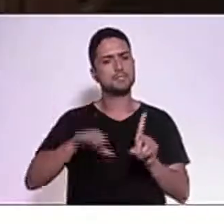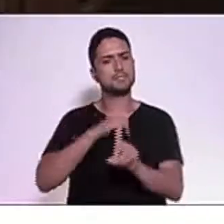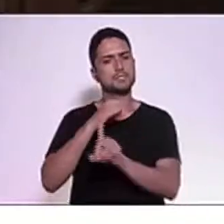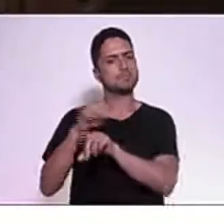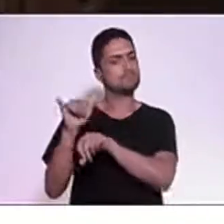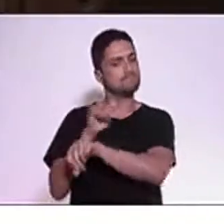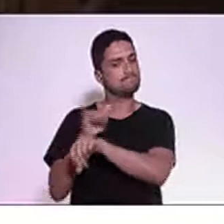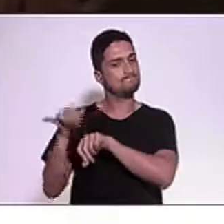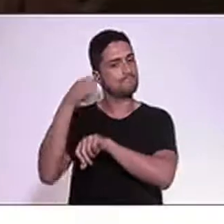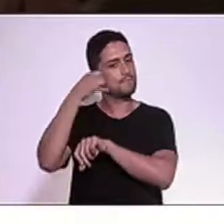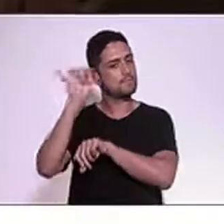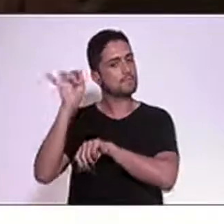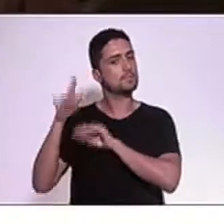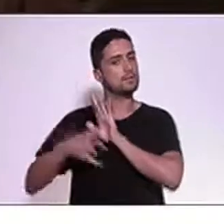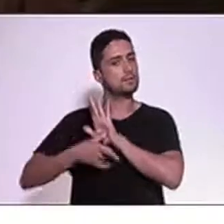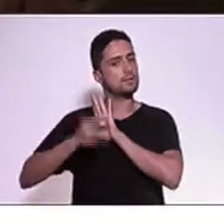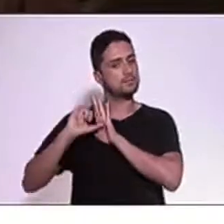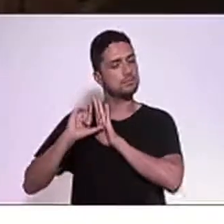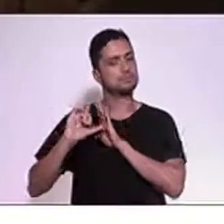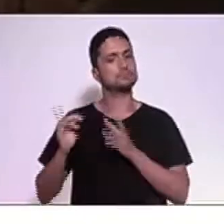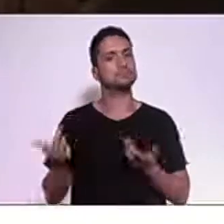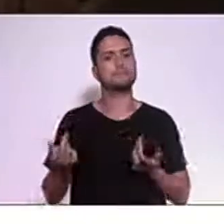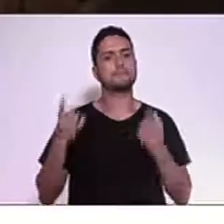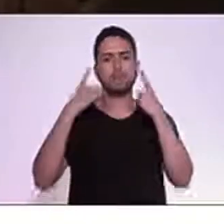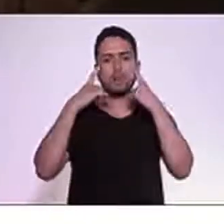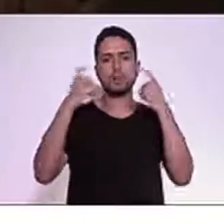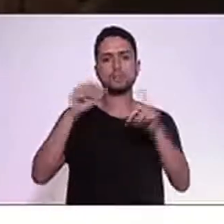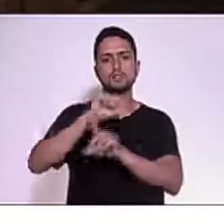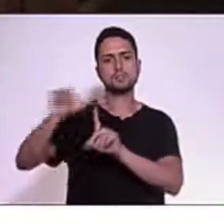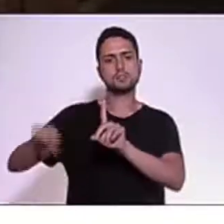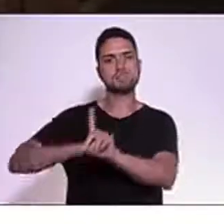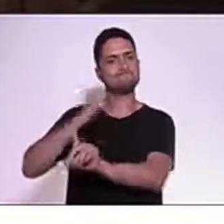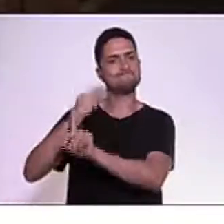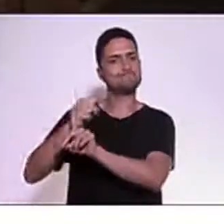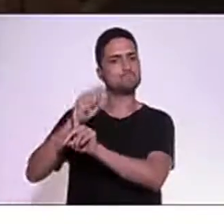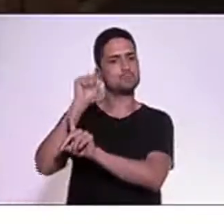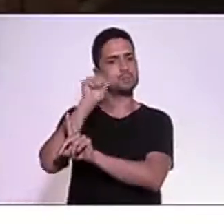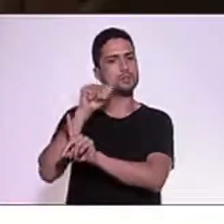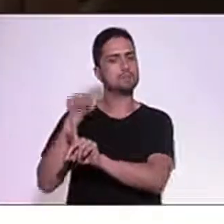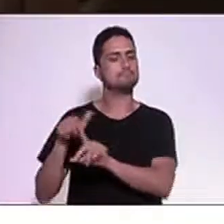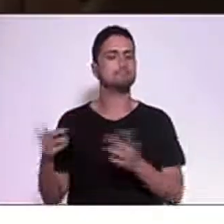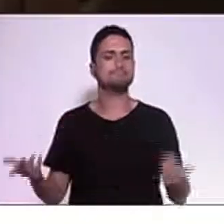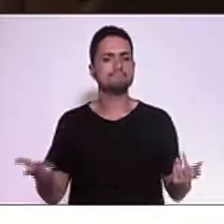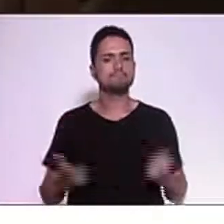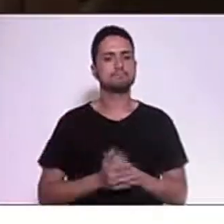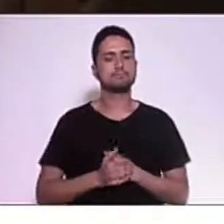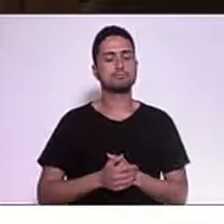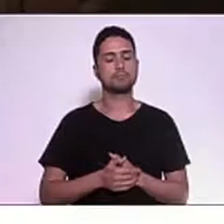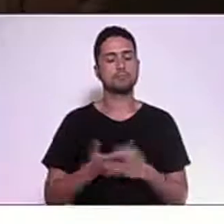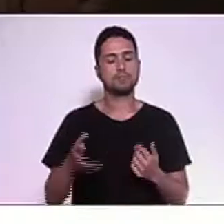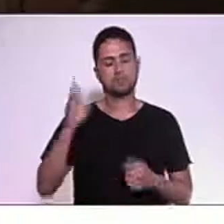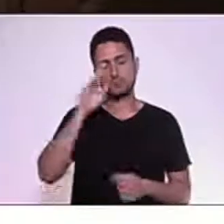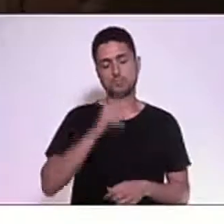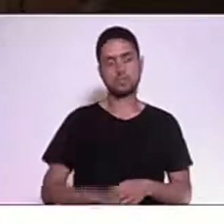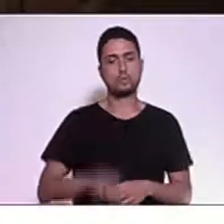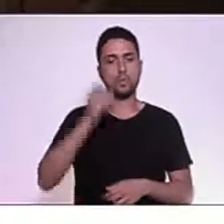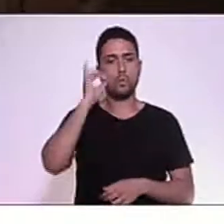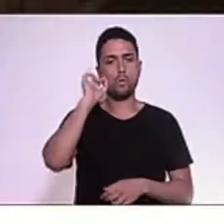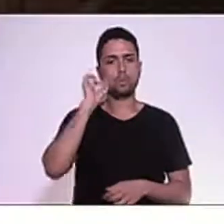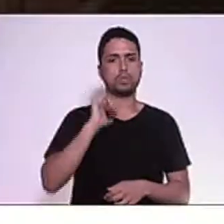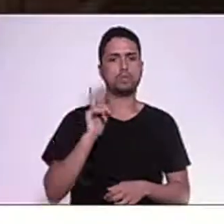em prevenir a violência contra a mulher. E aí, Senhora Presidenta, ontem saiu diversos